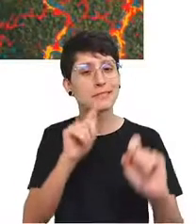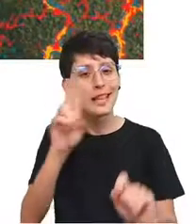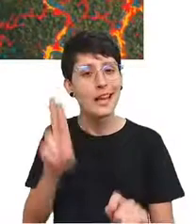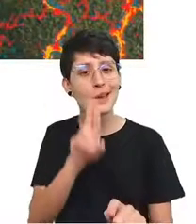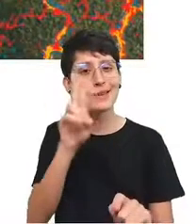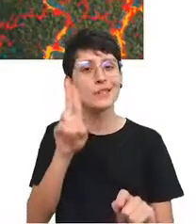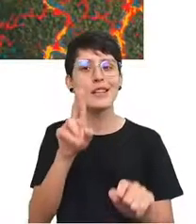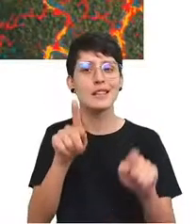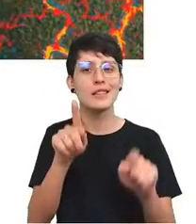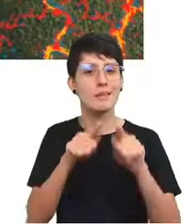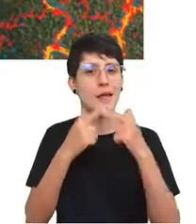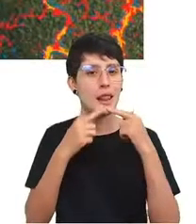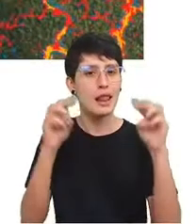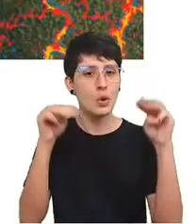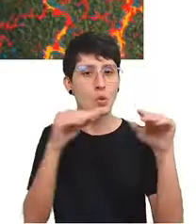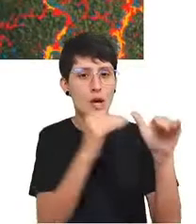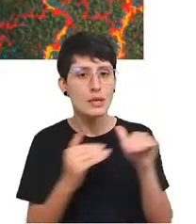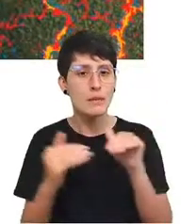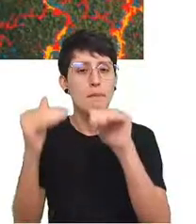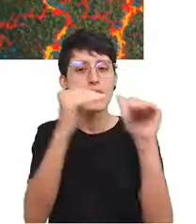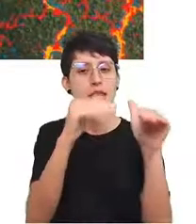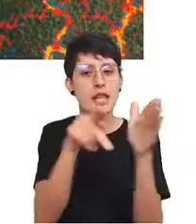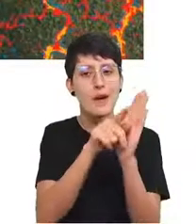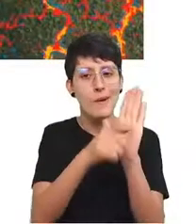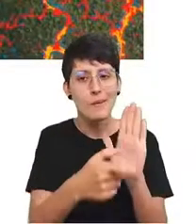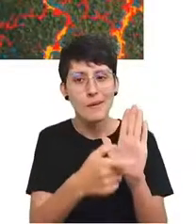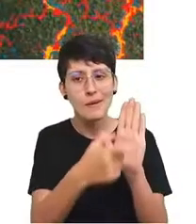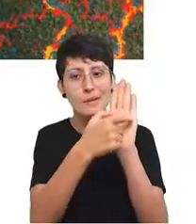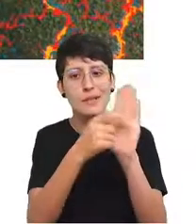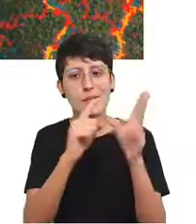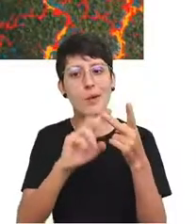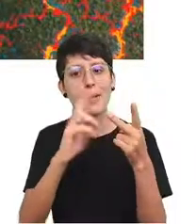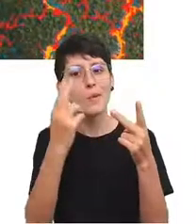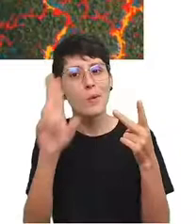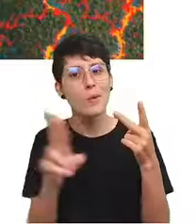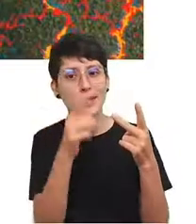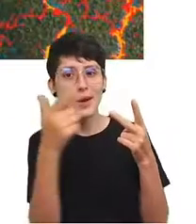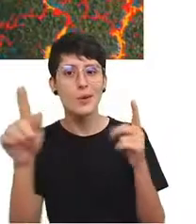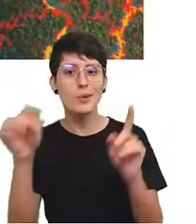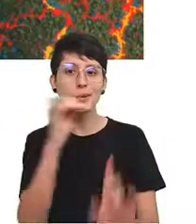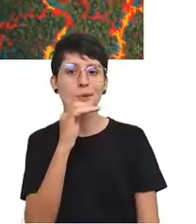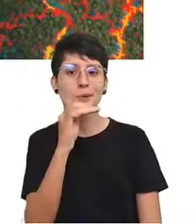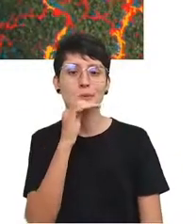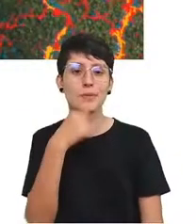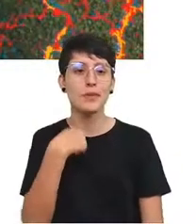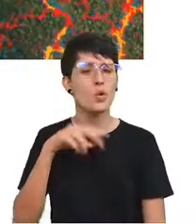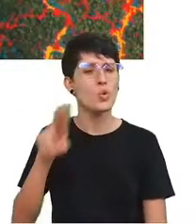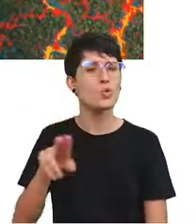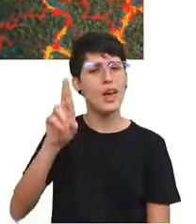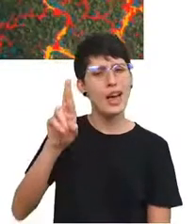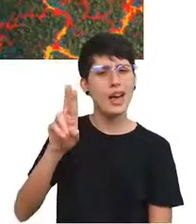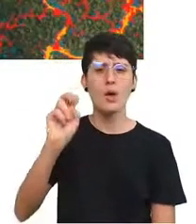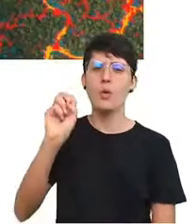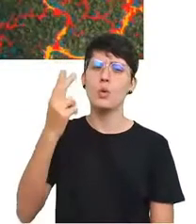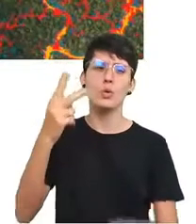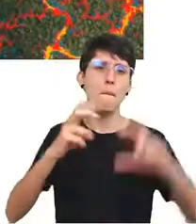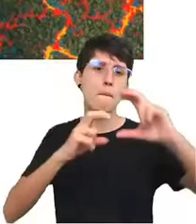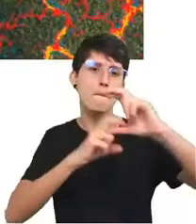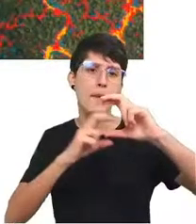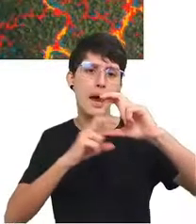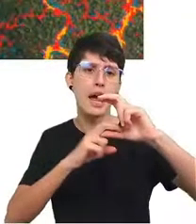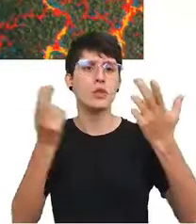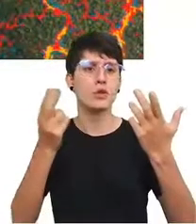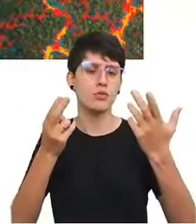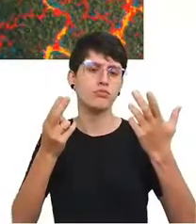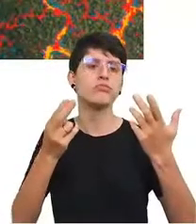linguagens padrão de programação para usá-las. Eu uso R... Alguns usam Python e outras implementações